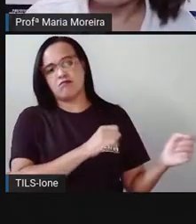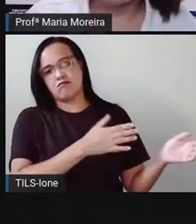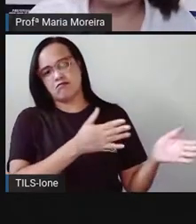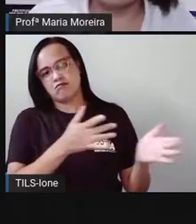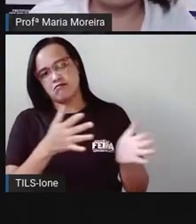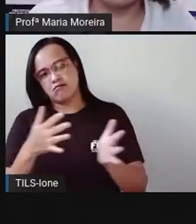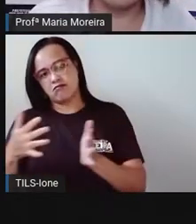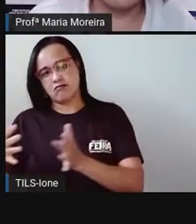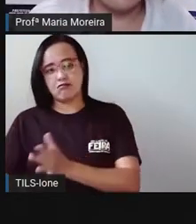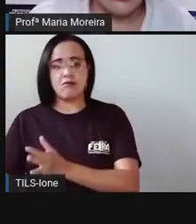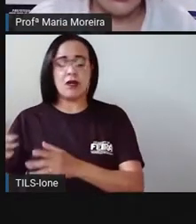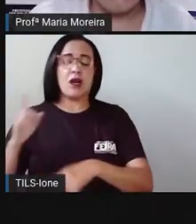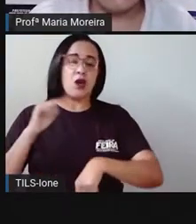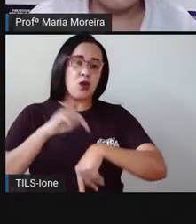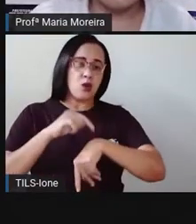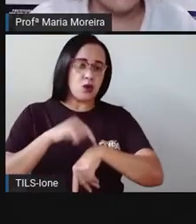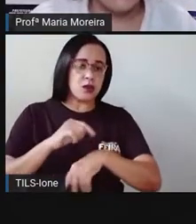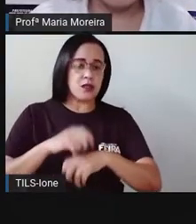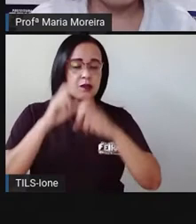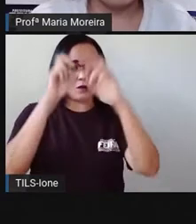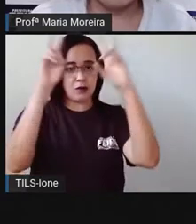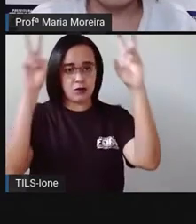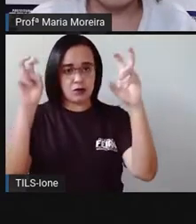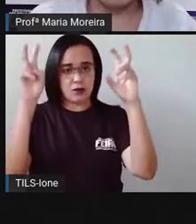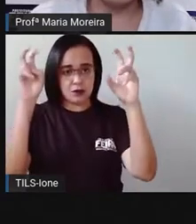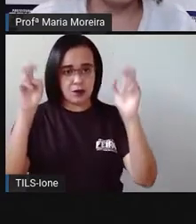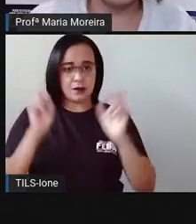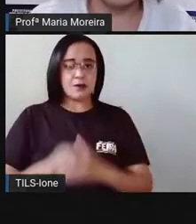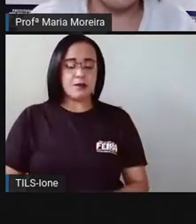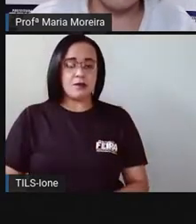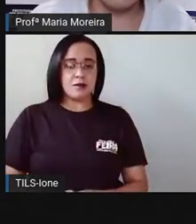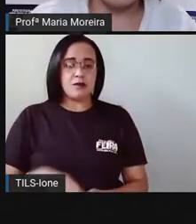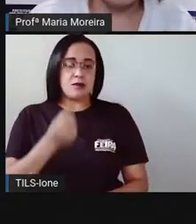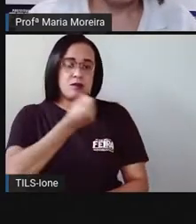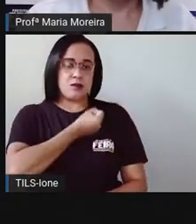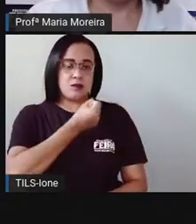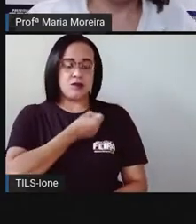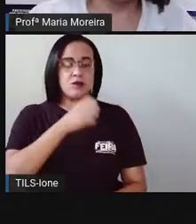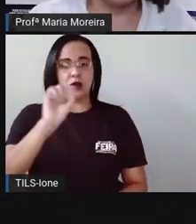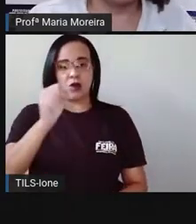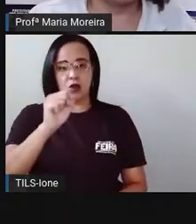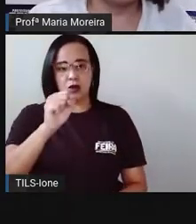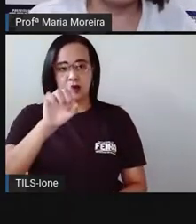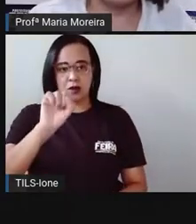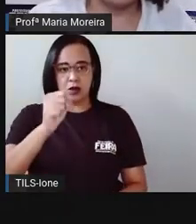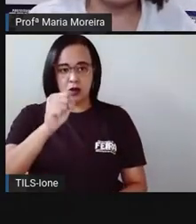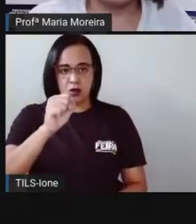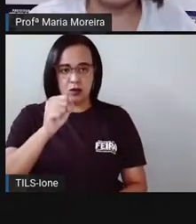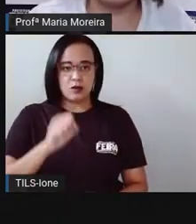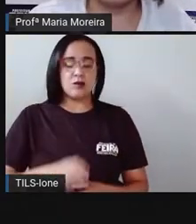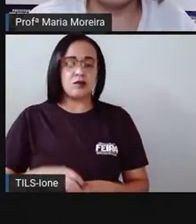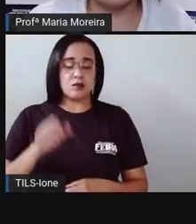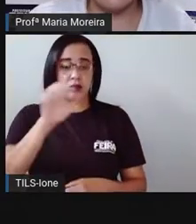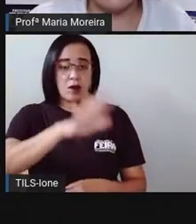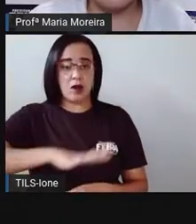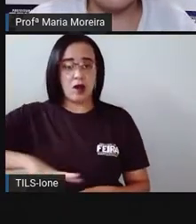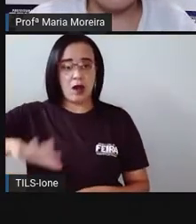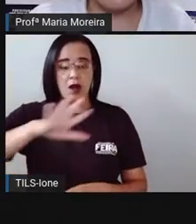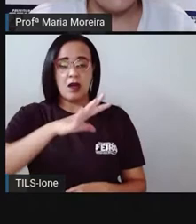né? O tema da nossa aula, nossa aula de número 88, nossa área de conhecimento